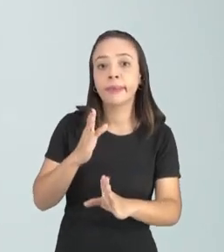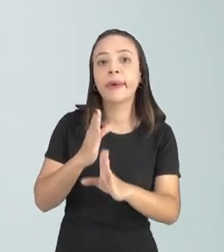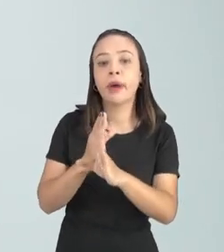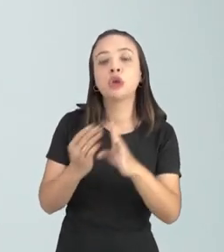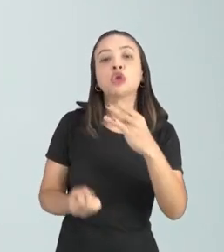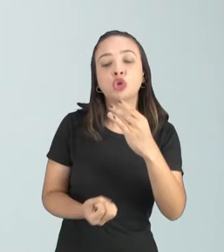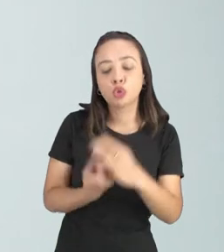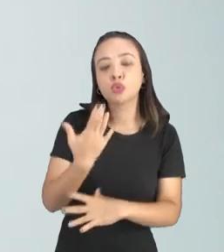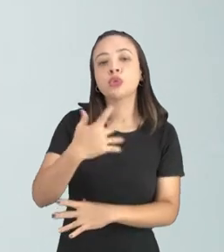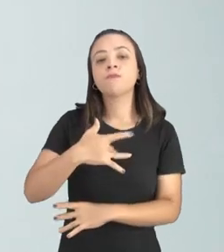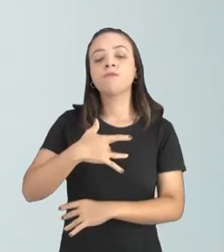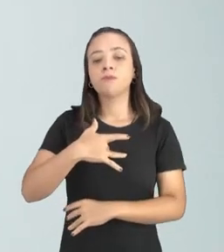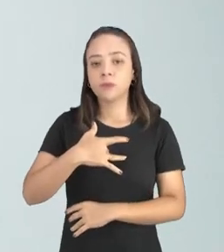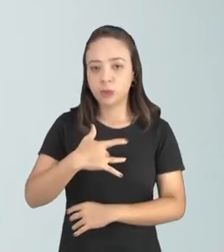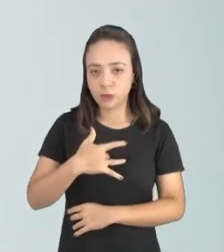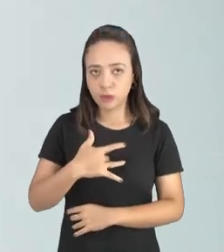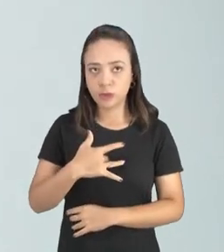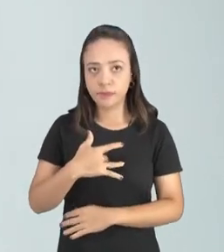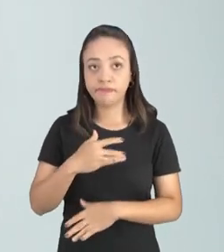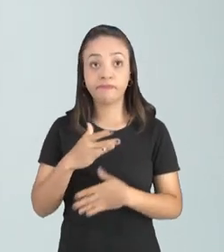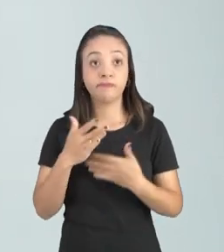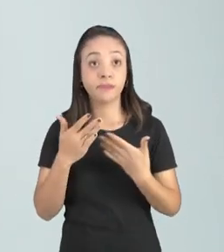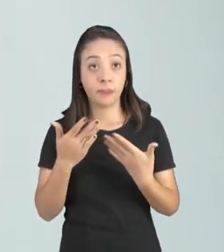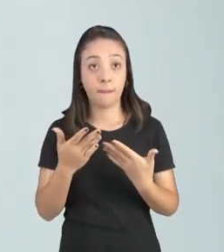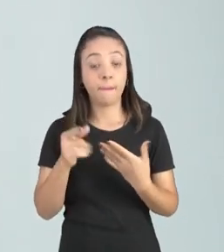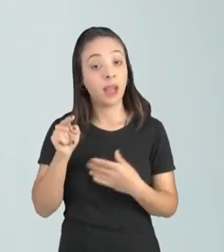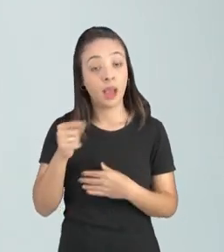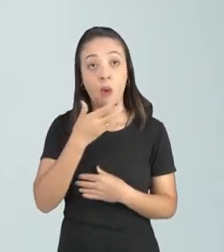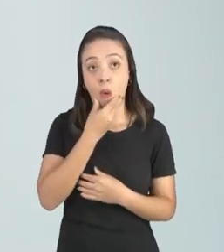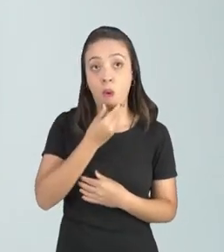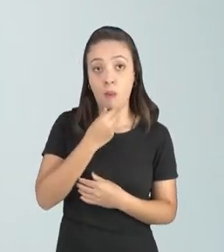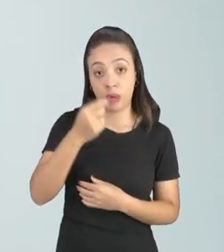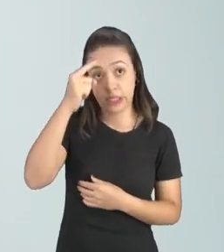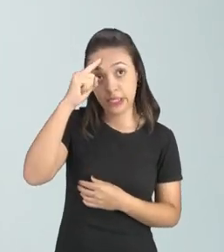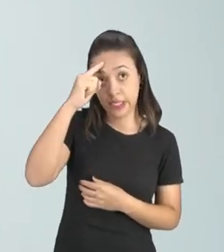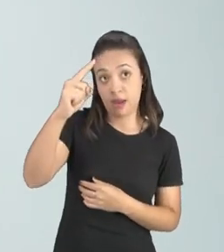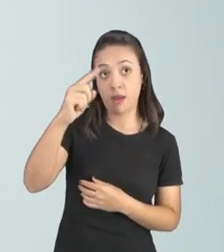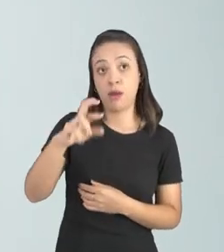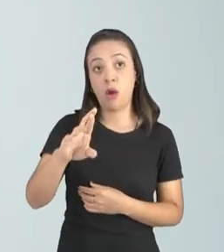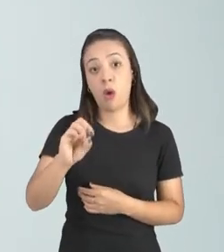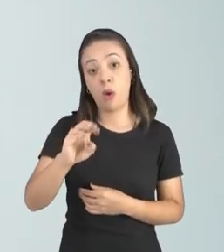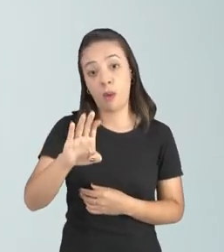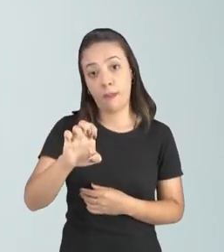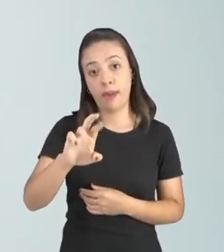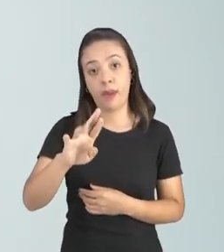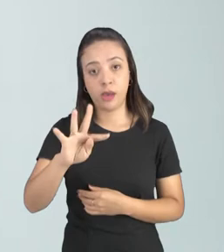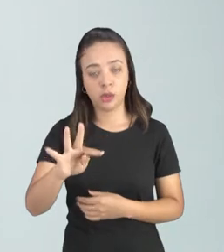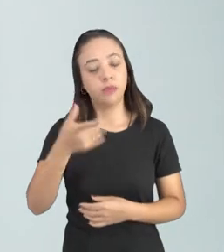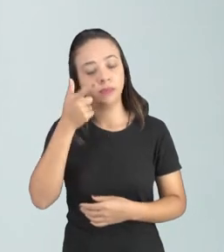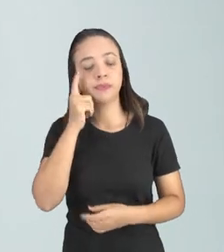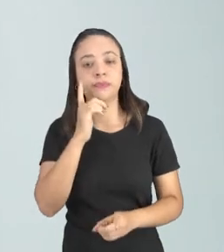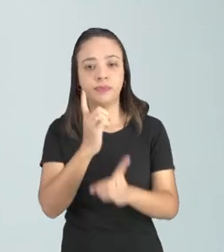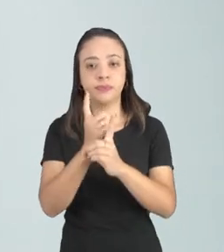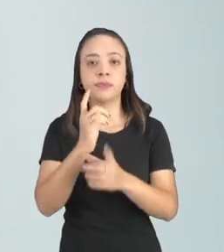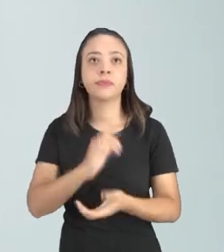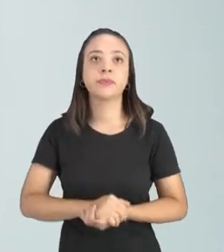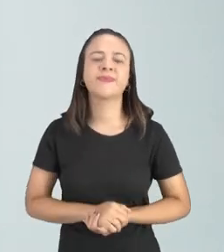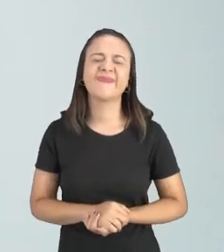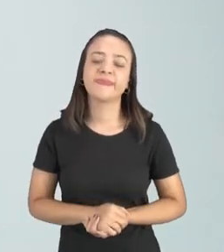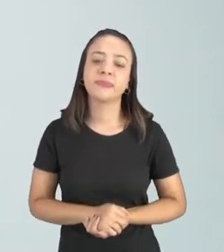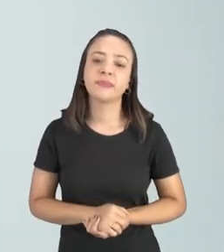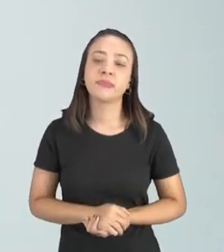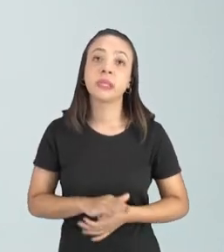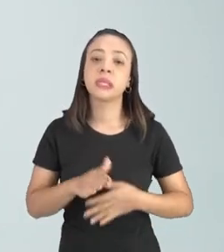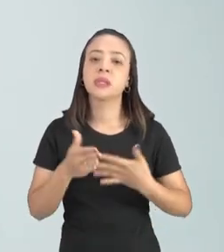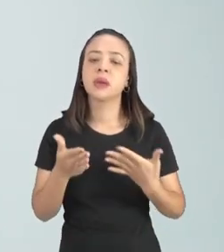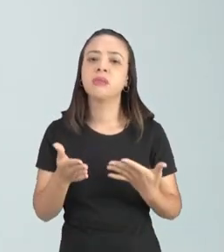certo e aí robert coque foi o grande responsável por essa identificação então o que que